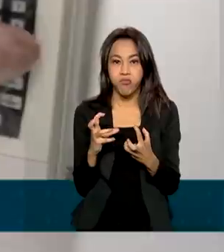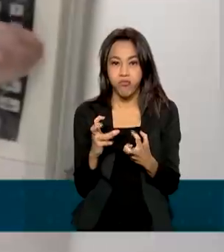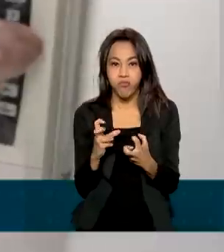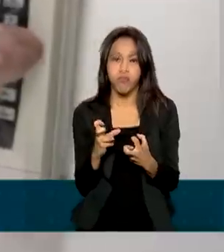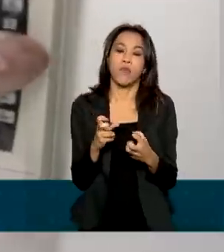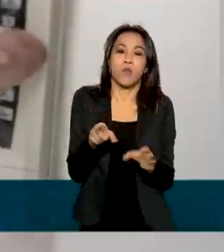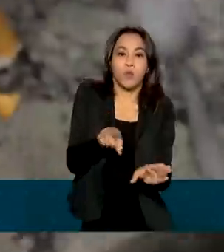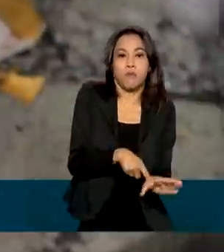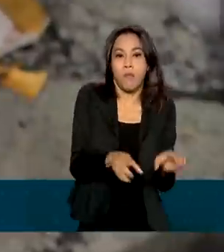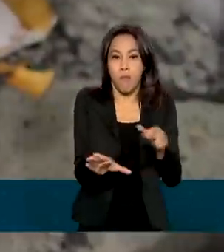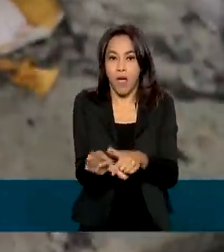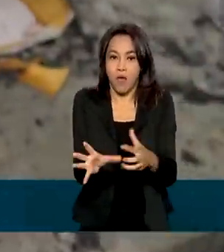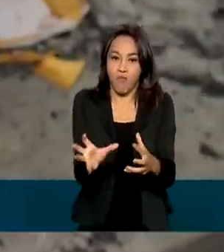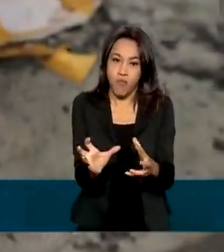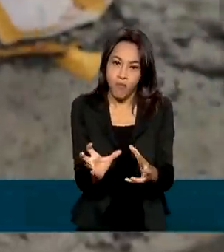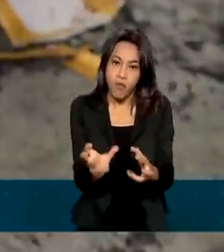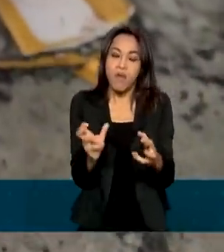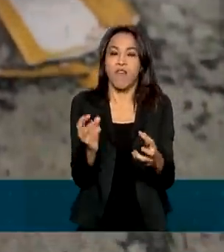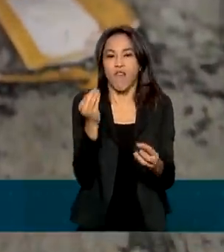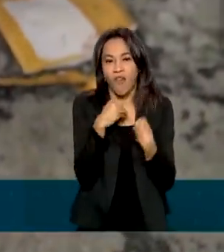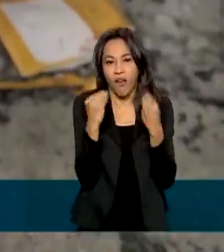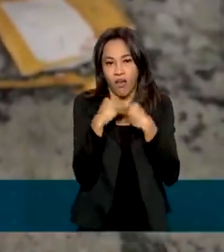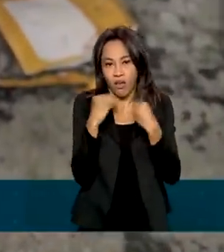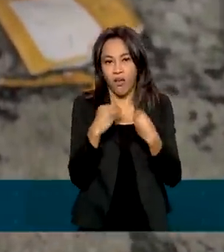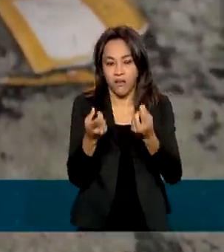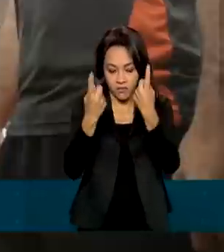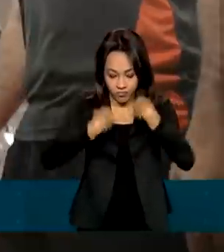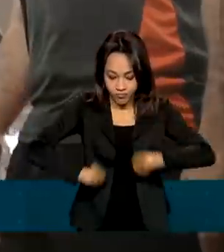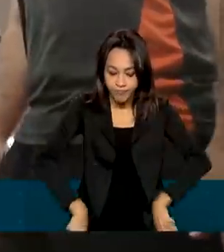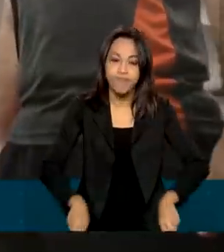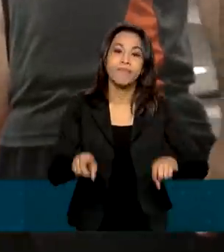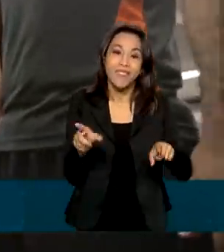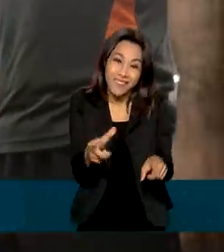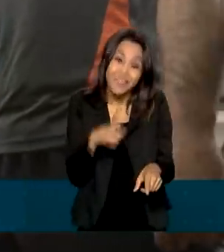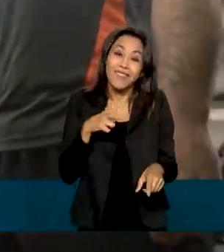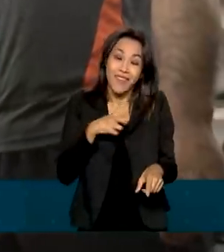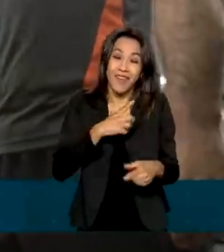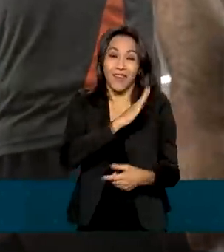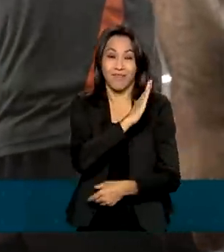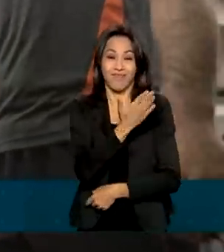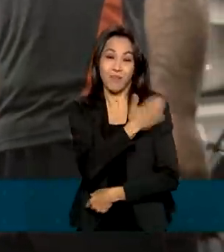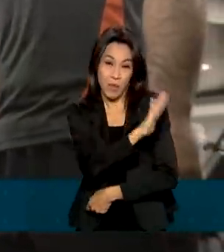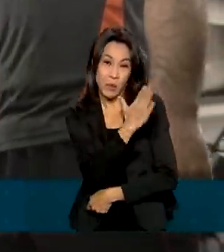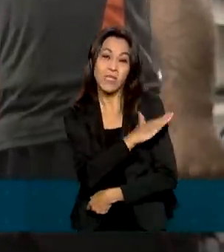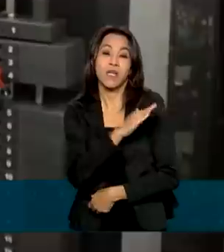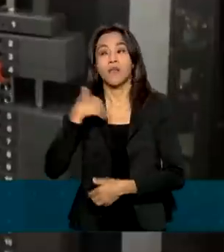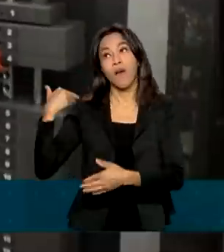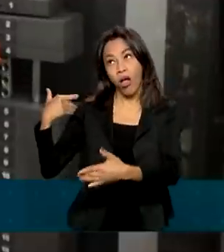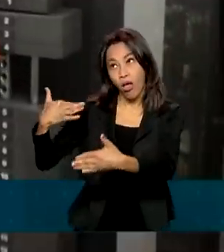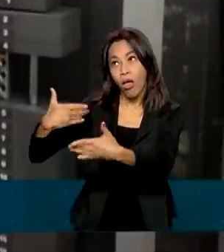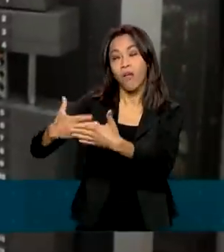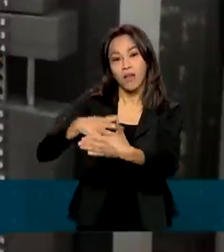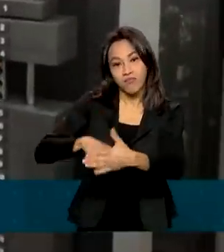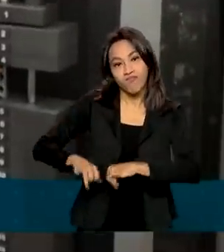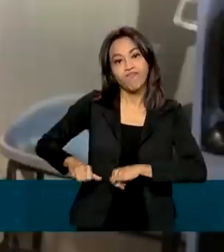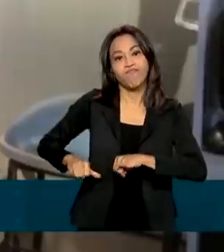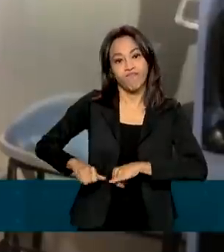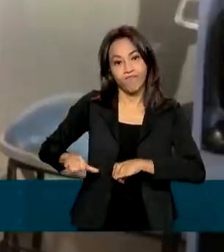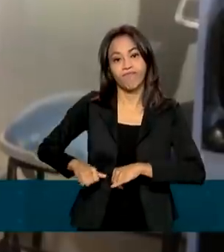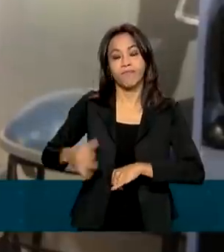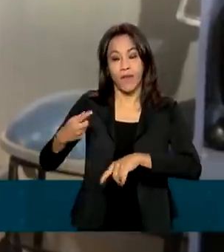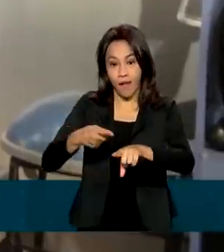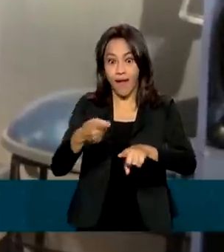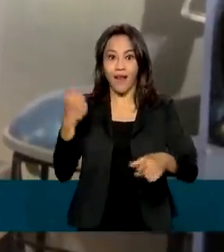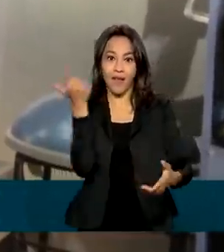pés, além de fraqueza muscular. Mas apesar das dificuldades e do preconceito enfrentados ao longo da vida, a Ana Carolina se tornou